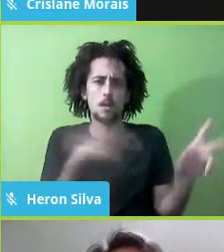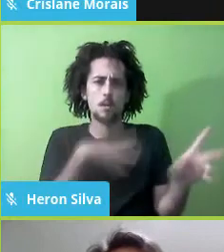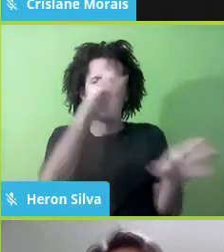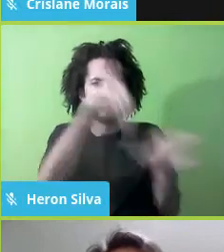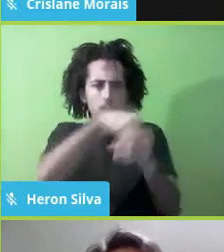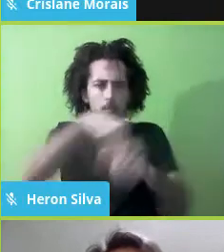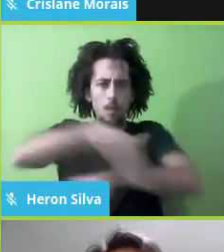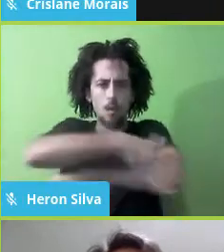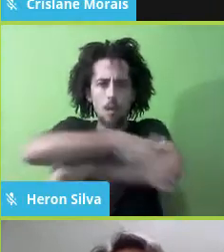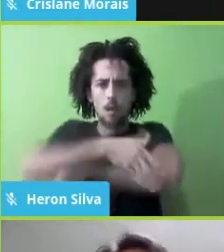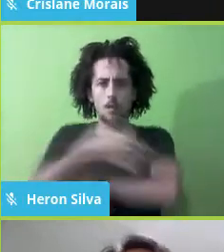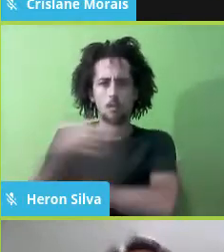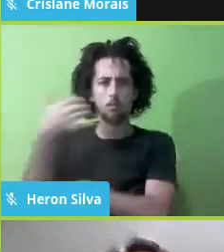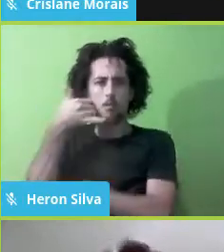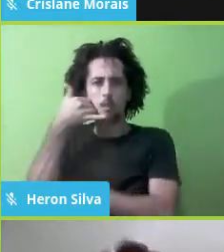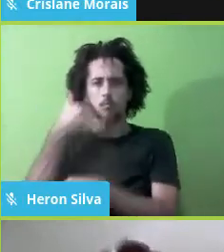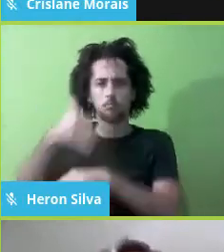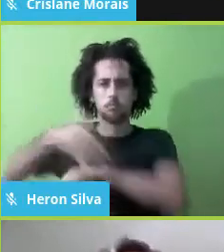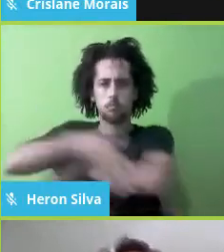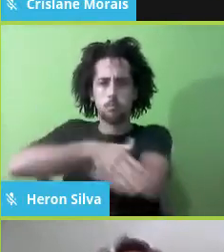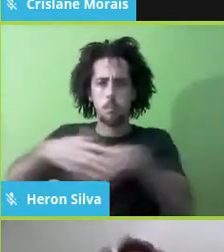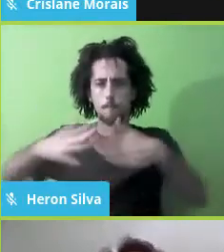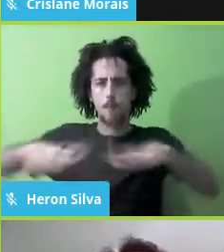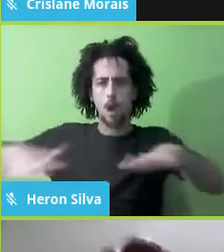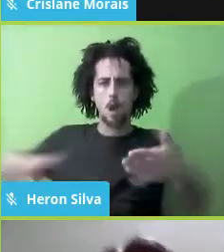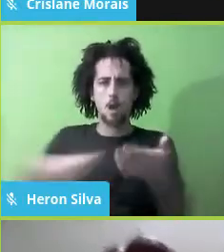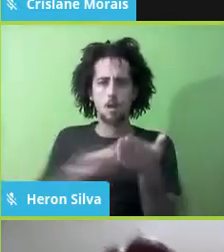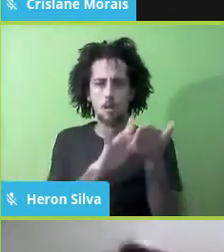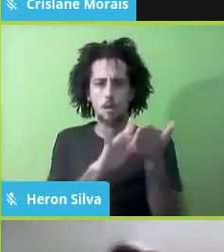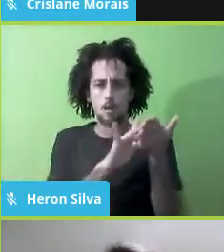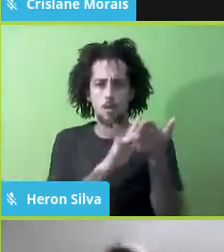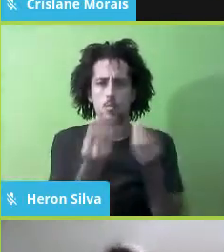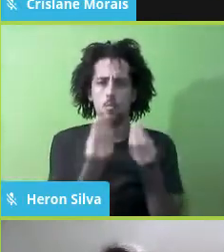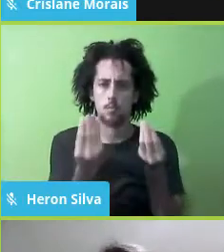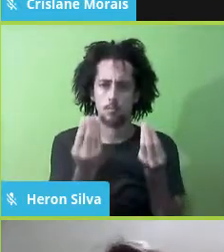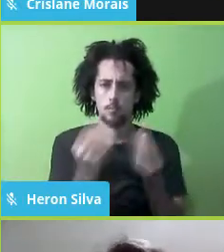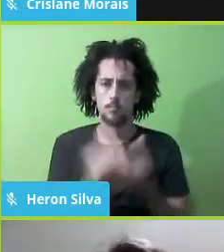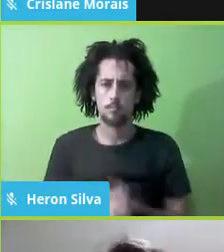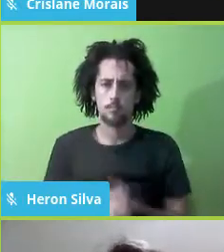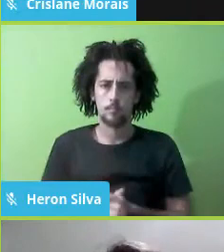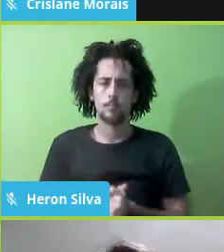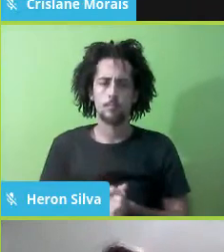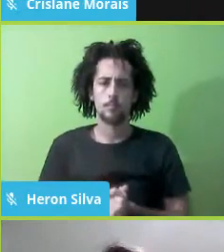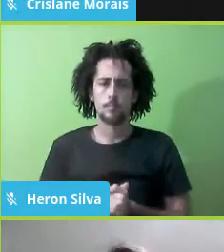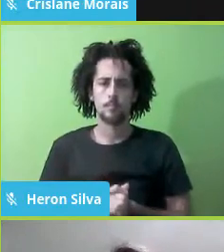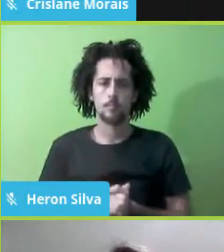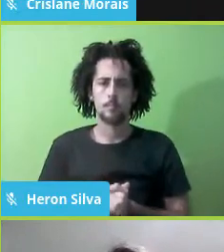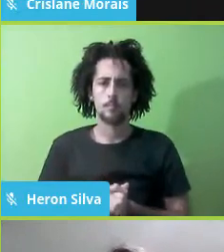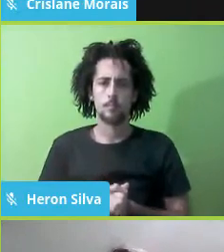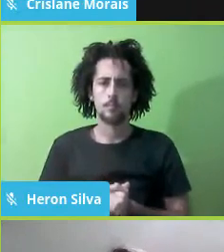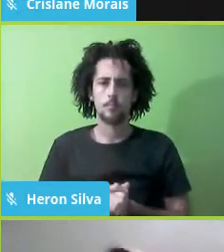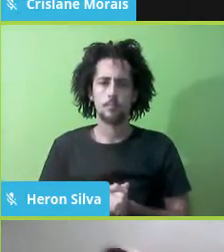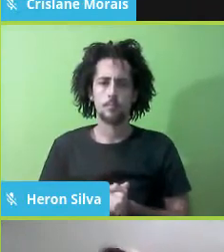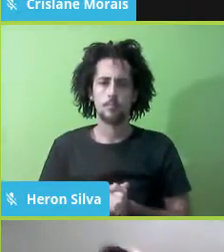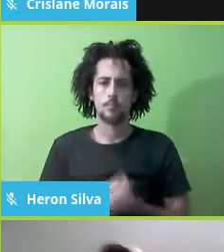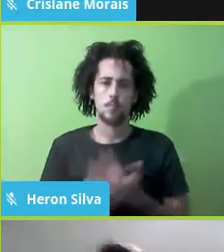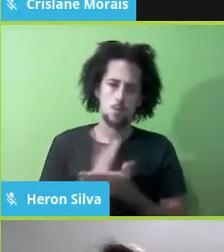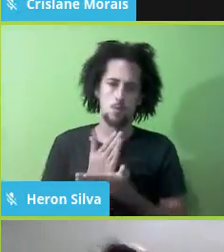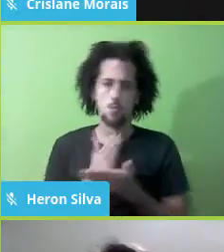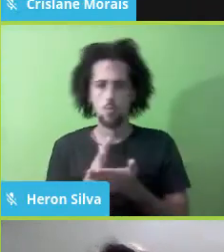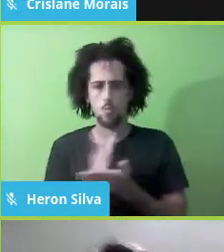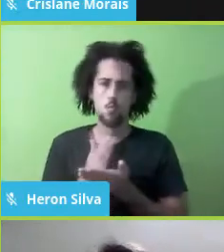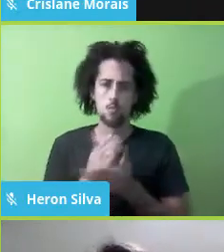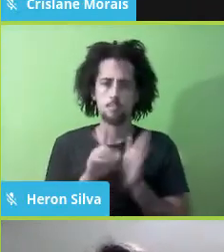para funcionar? É, Débora, vou pegar só mais algumas aqui, tá, para a gente também não ficar